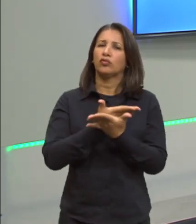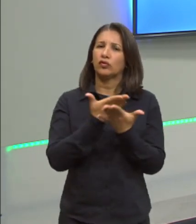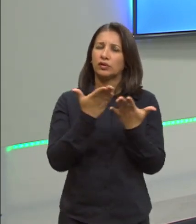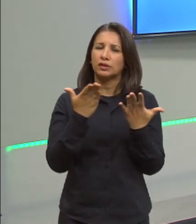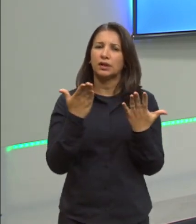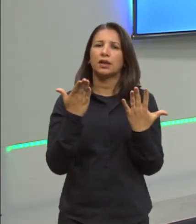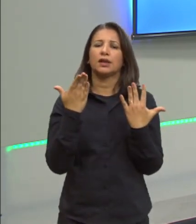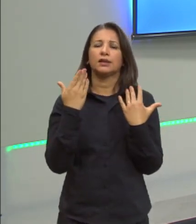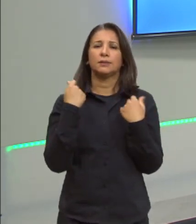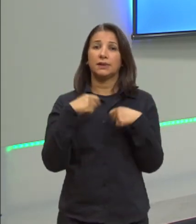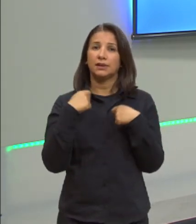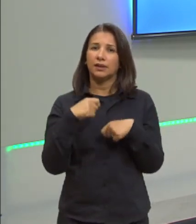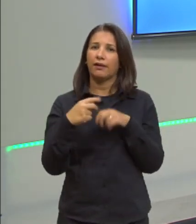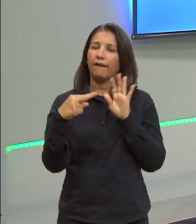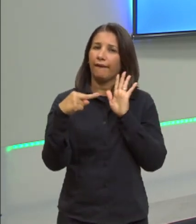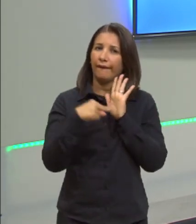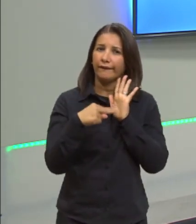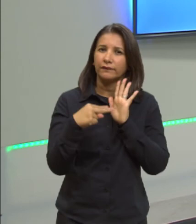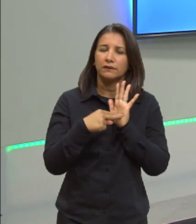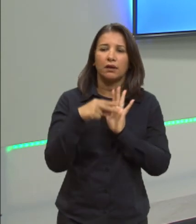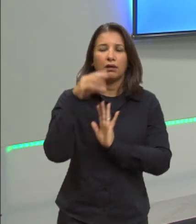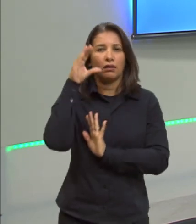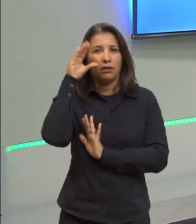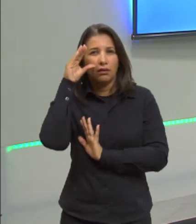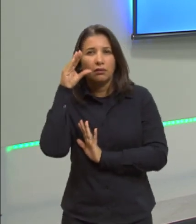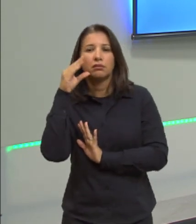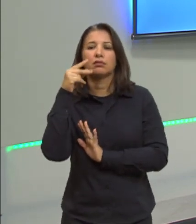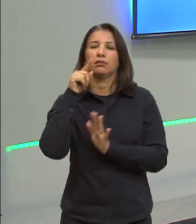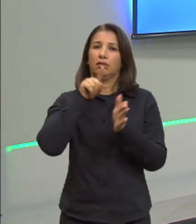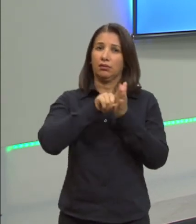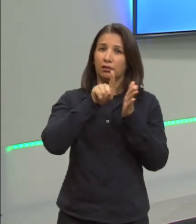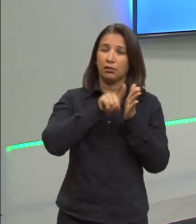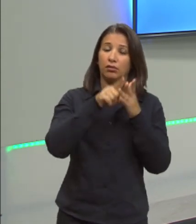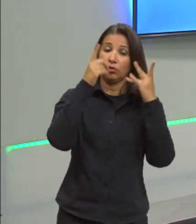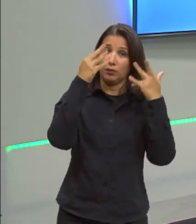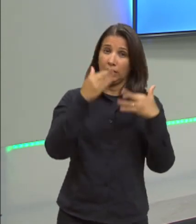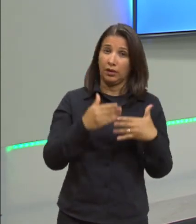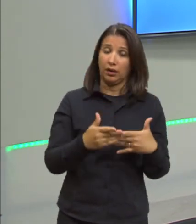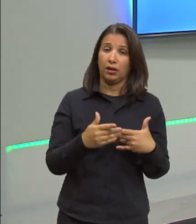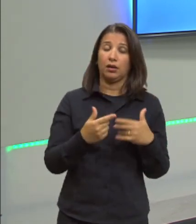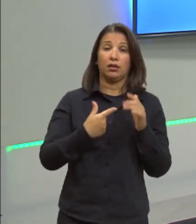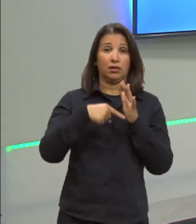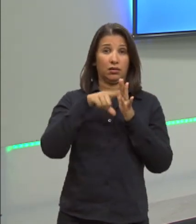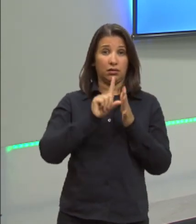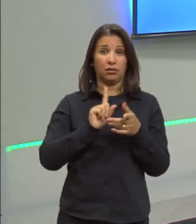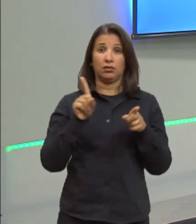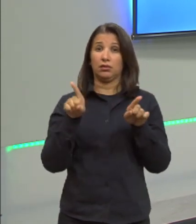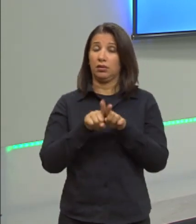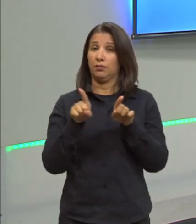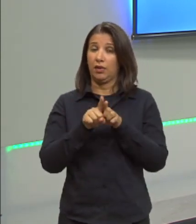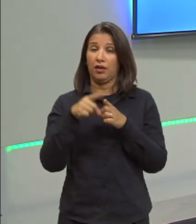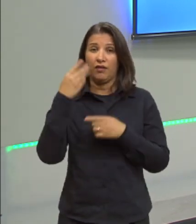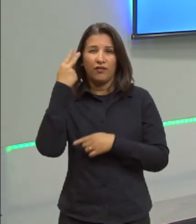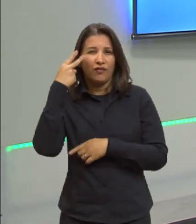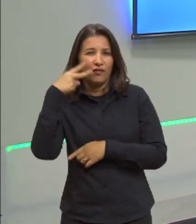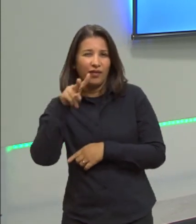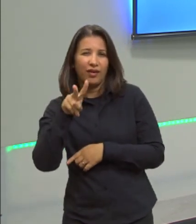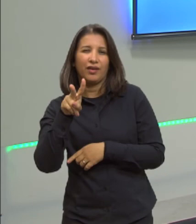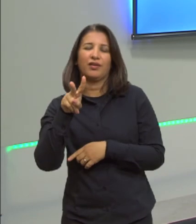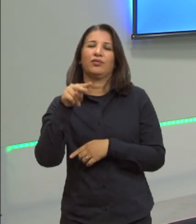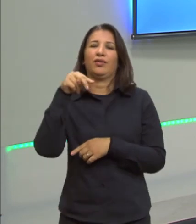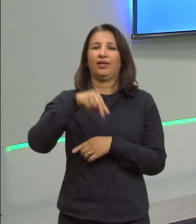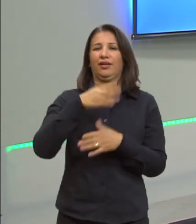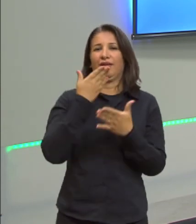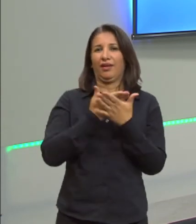sempre estar atentos a esse tipo de questão que eu passei para vocês e sempre assistindo as nossas aulas aqui na